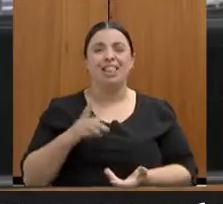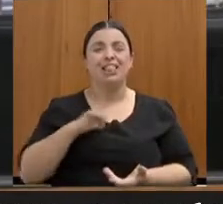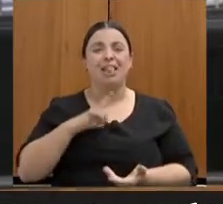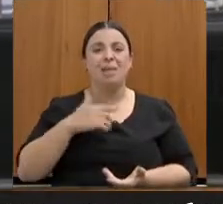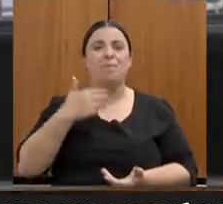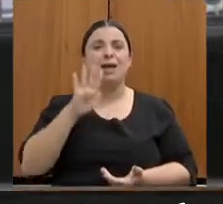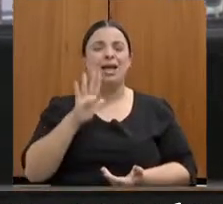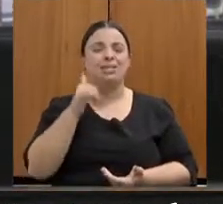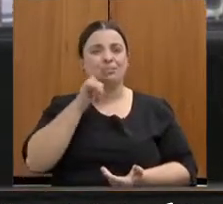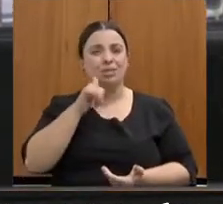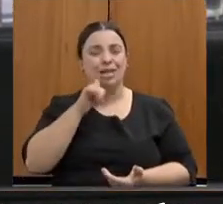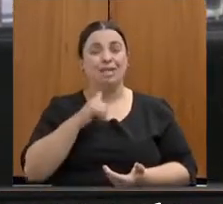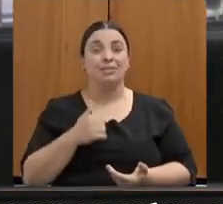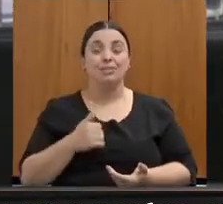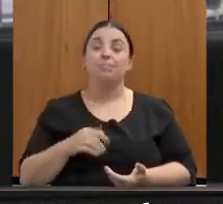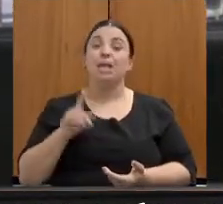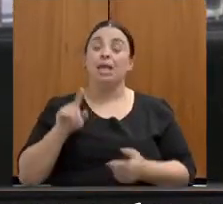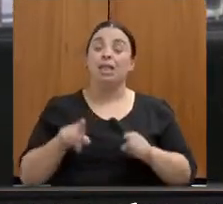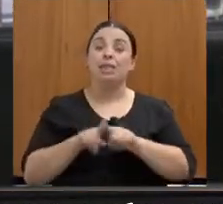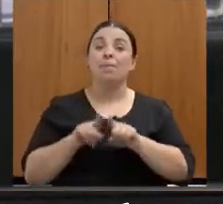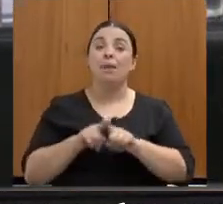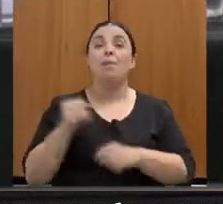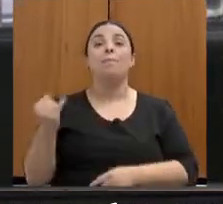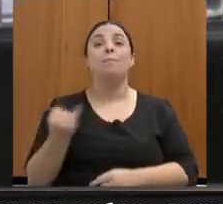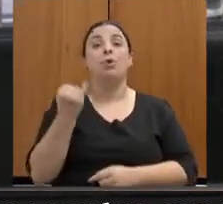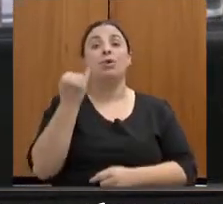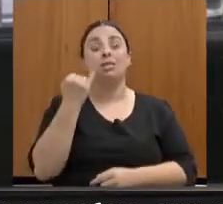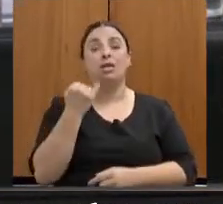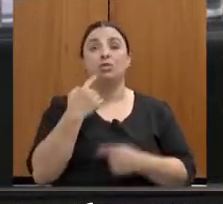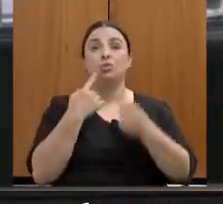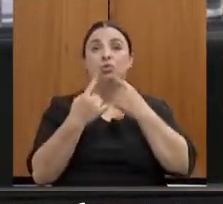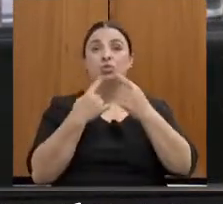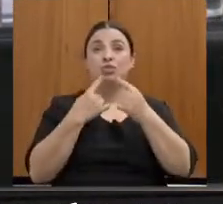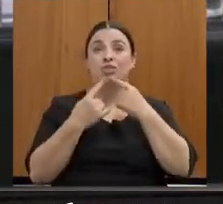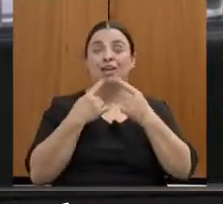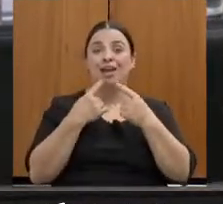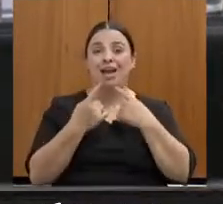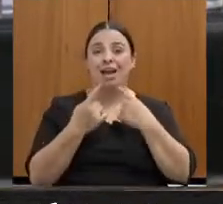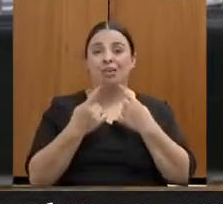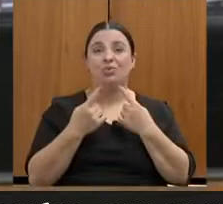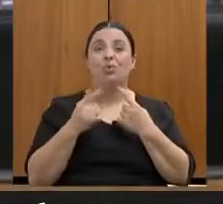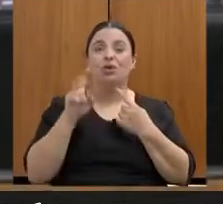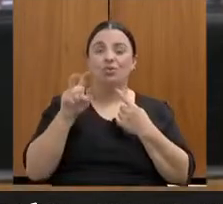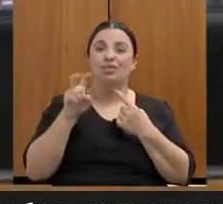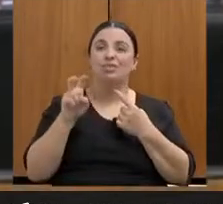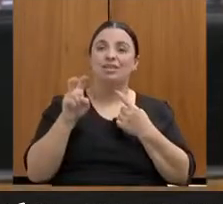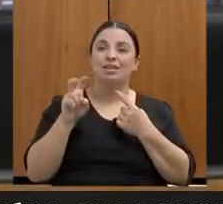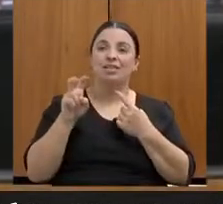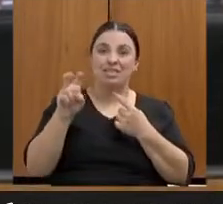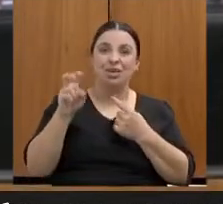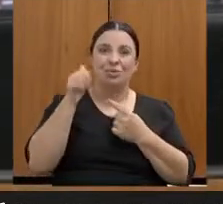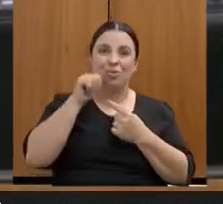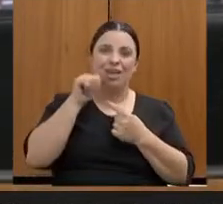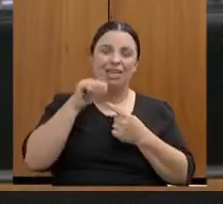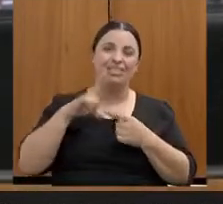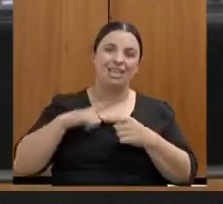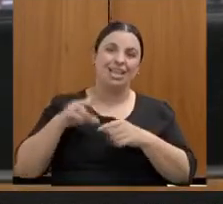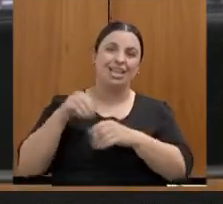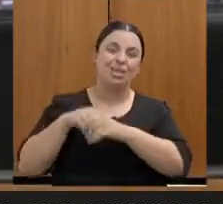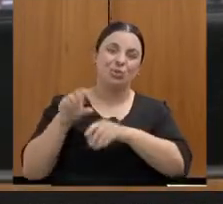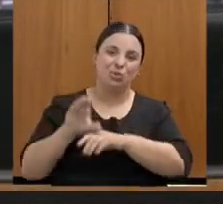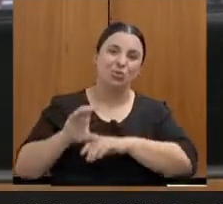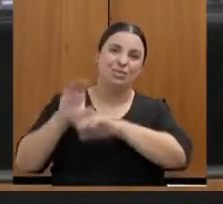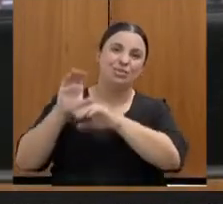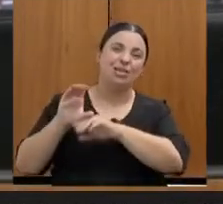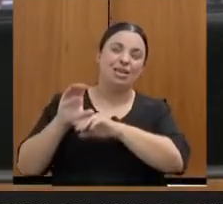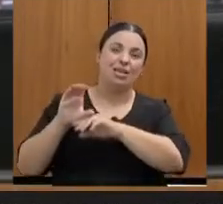diálogo que você traça com as cinco mulheres que estão hoje no Conselho da Polícia Civil,